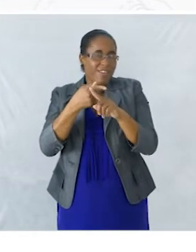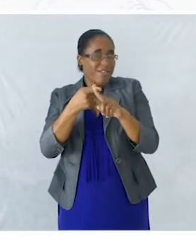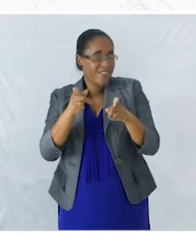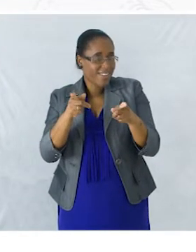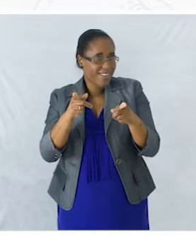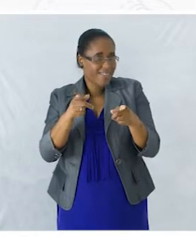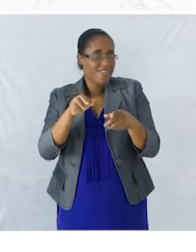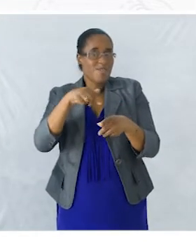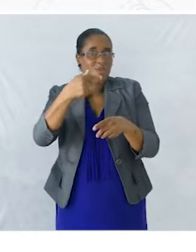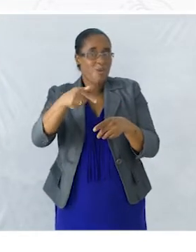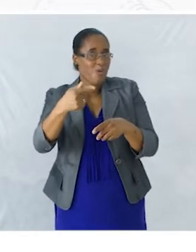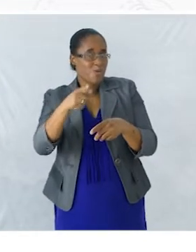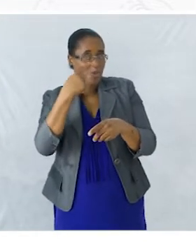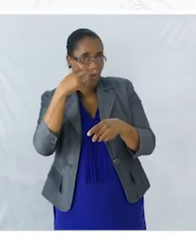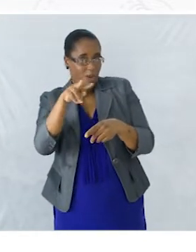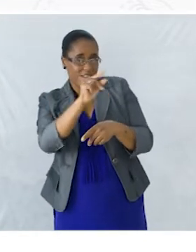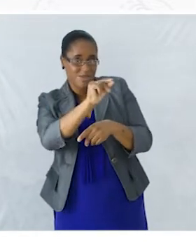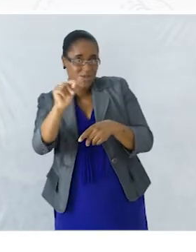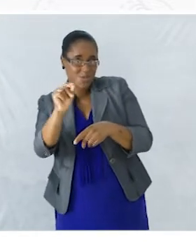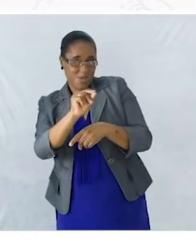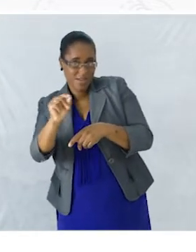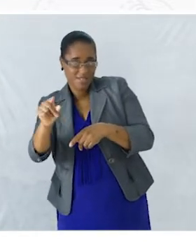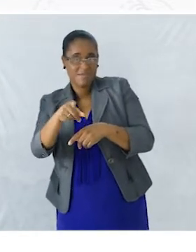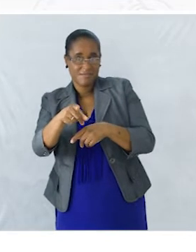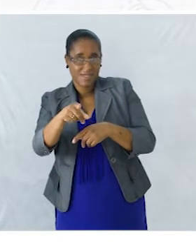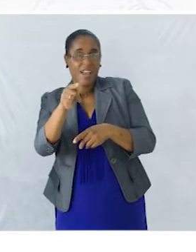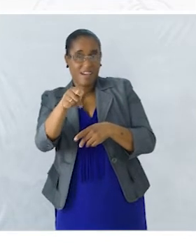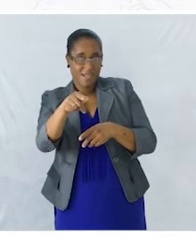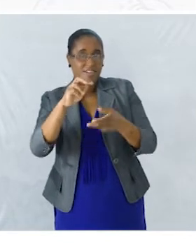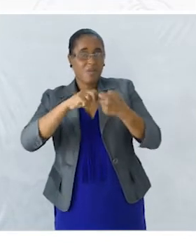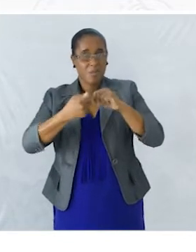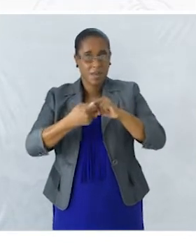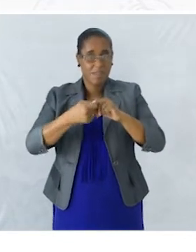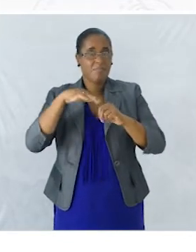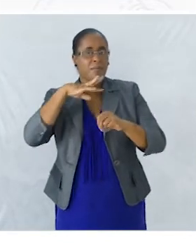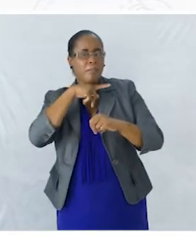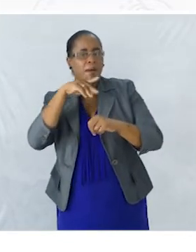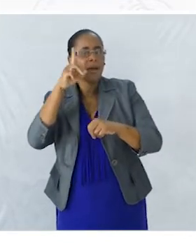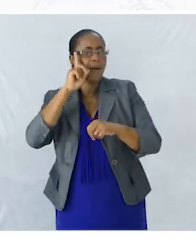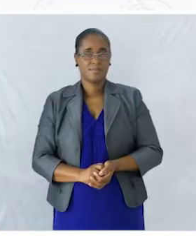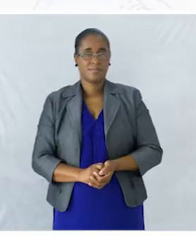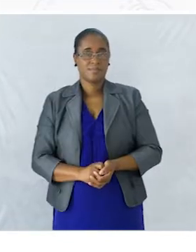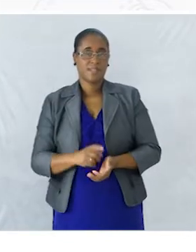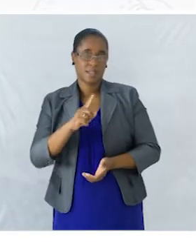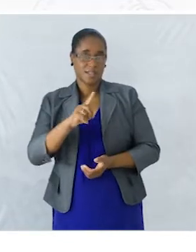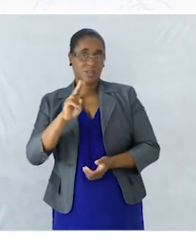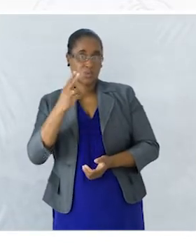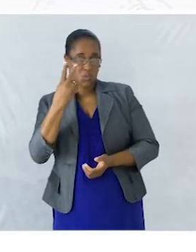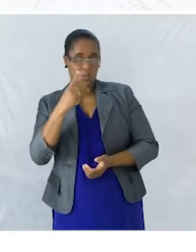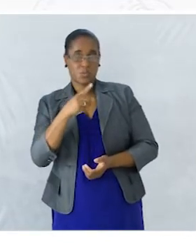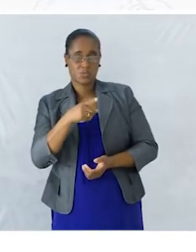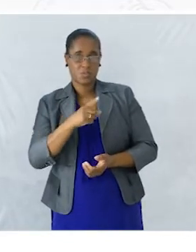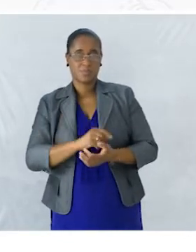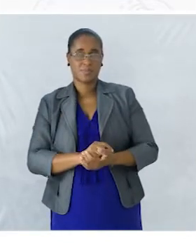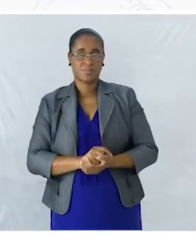Dos outros Aqui temos o problema A mamapata Ficou preocupada Muito